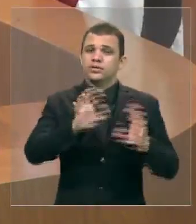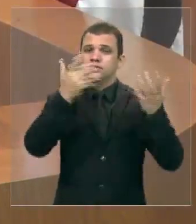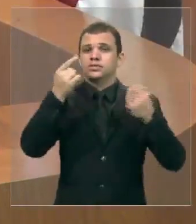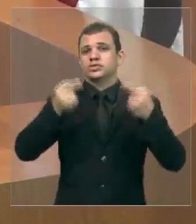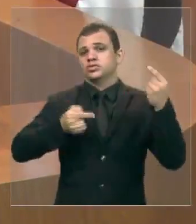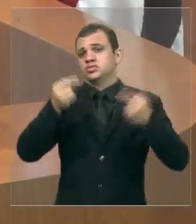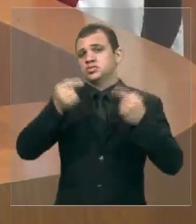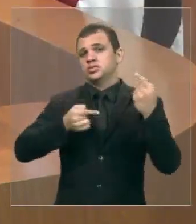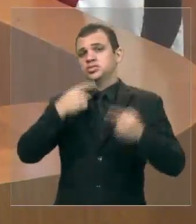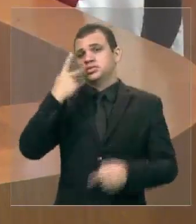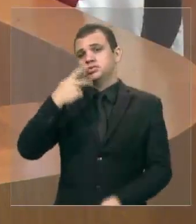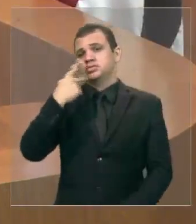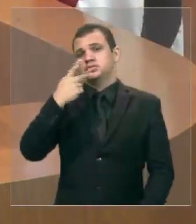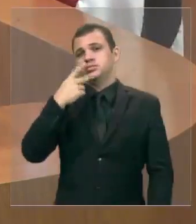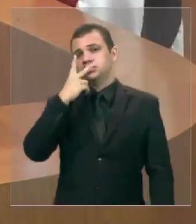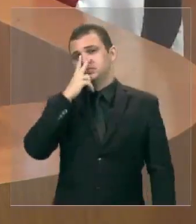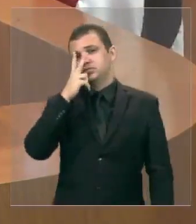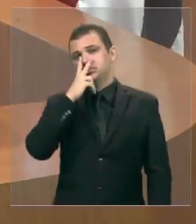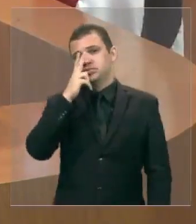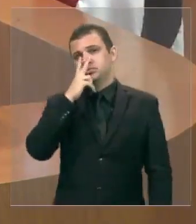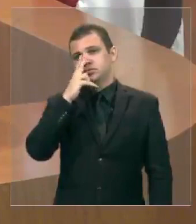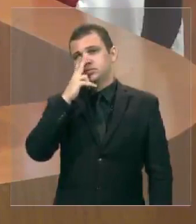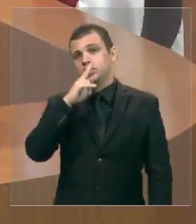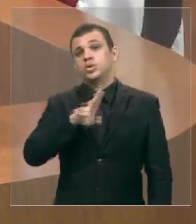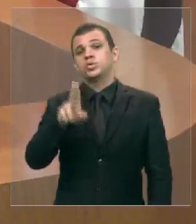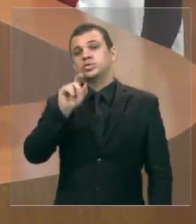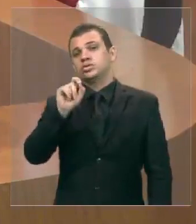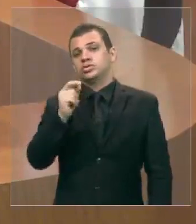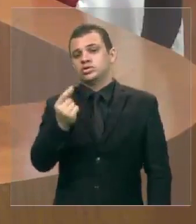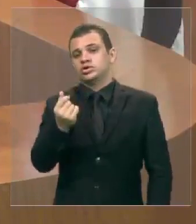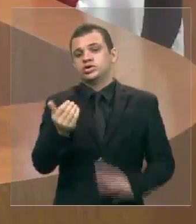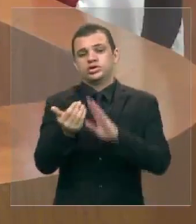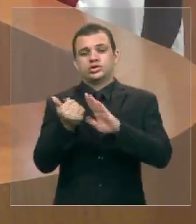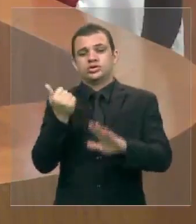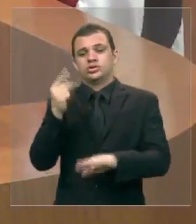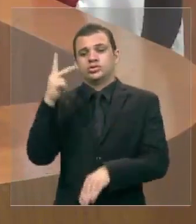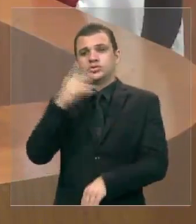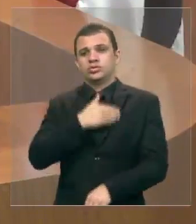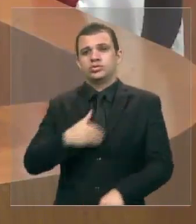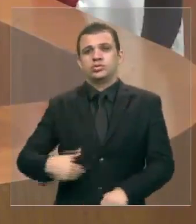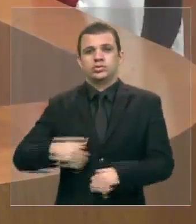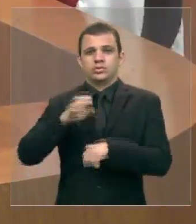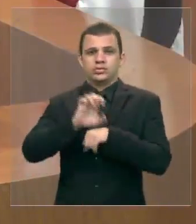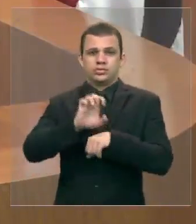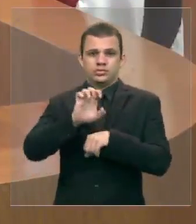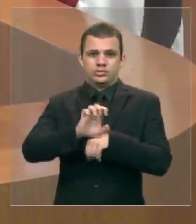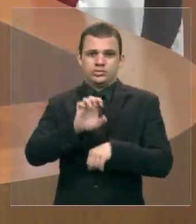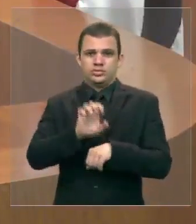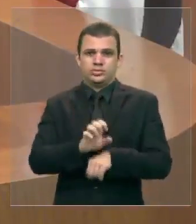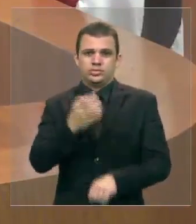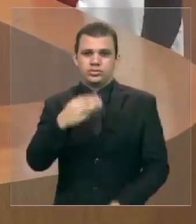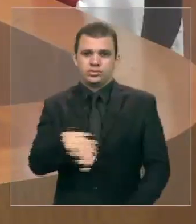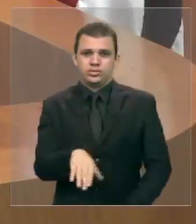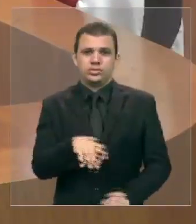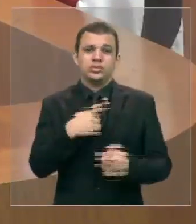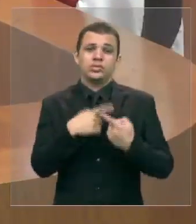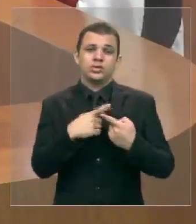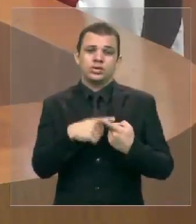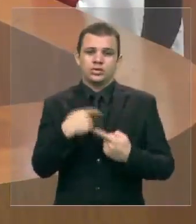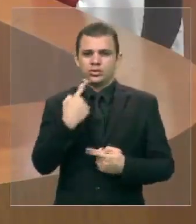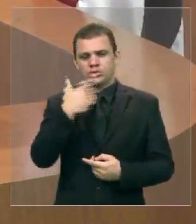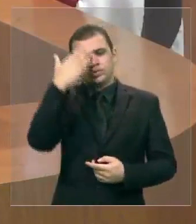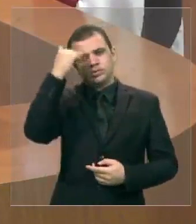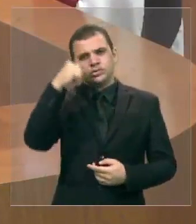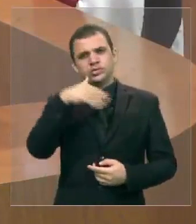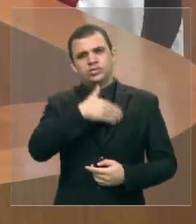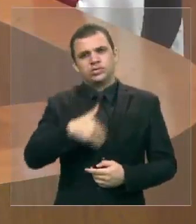político, usando o dinheiro do Estado do Maranhão. Porque, sabendo da dificuldade